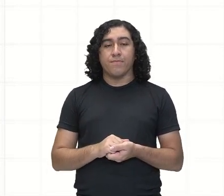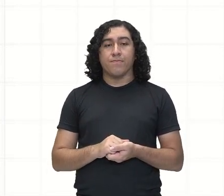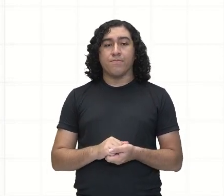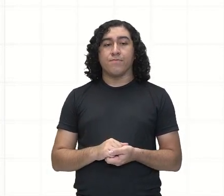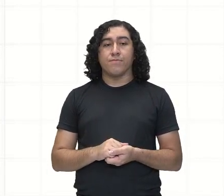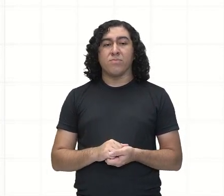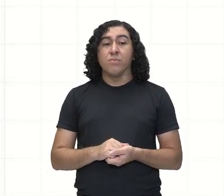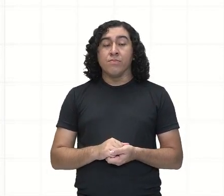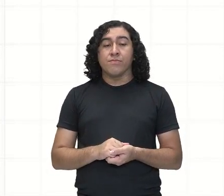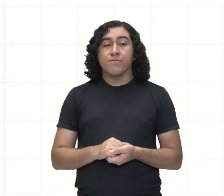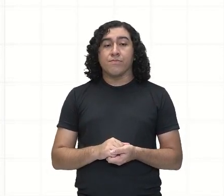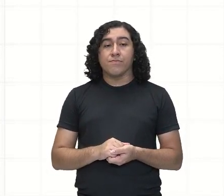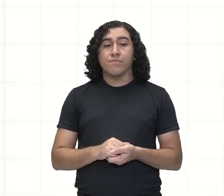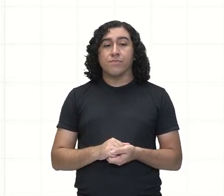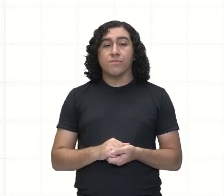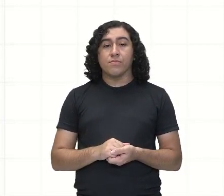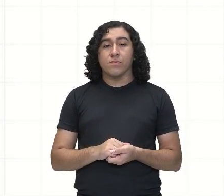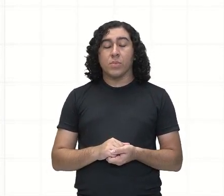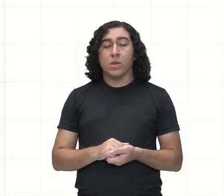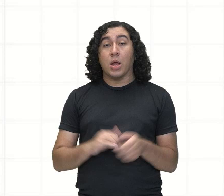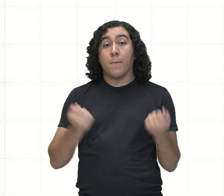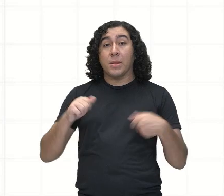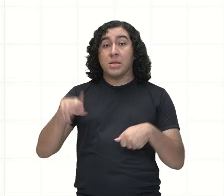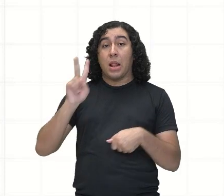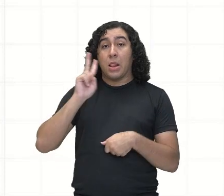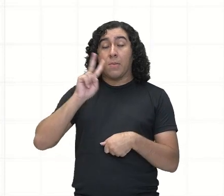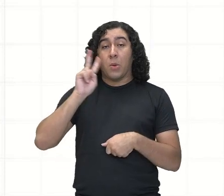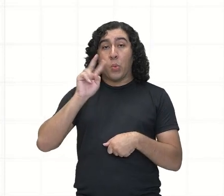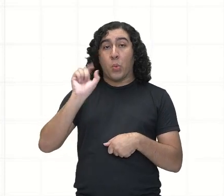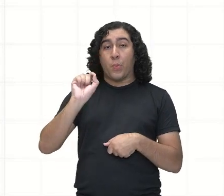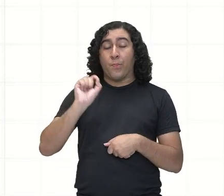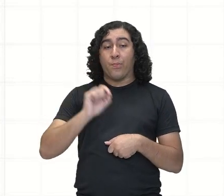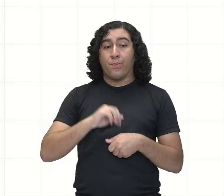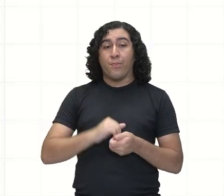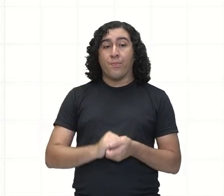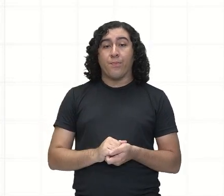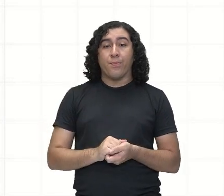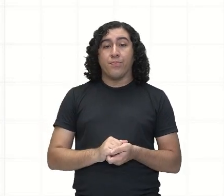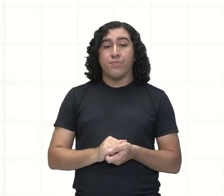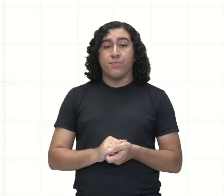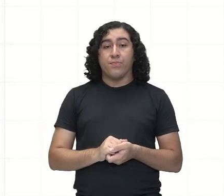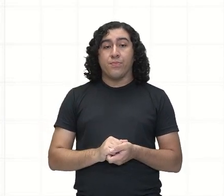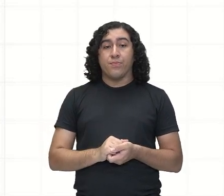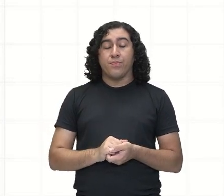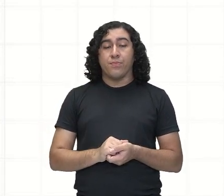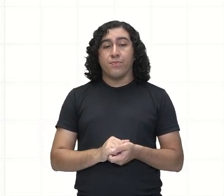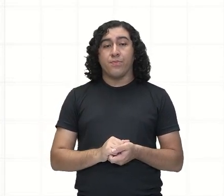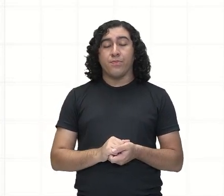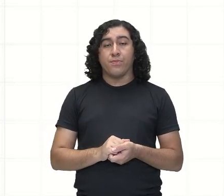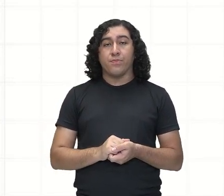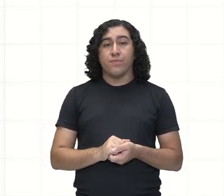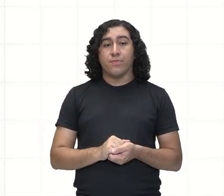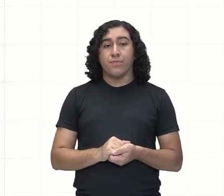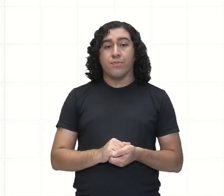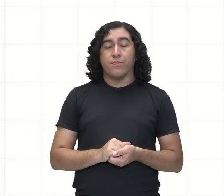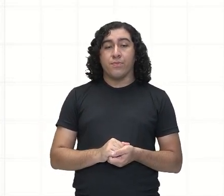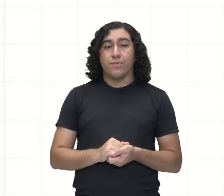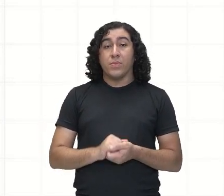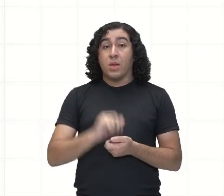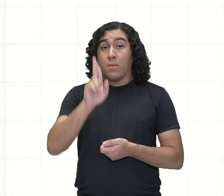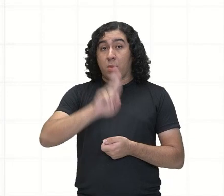Agora, o que que você tem que lembrar? Para usarmos a nossa fórmula, né? Do comprimento de uma